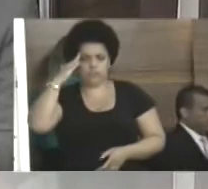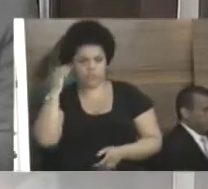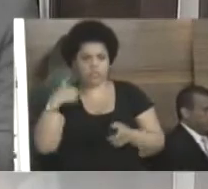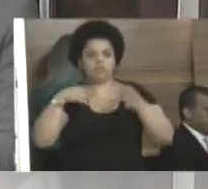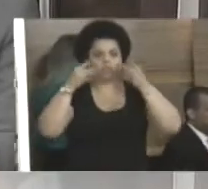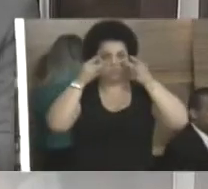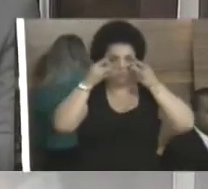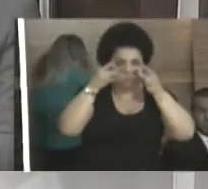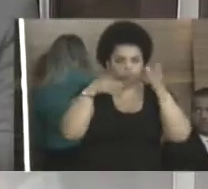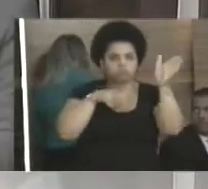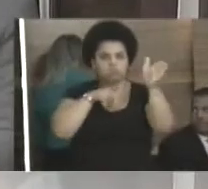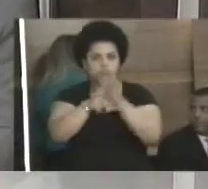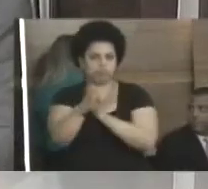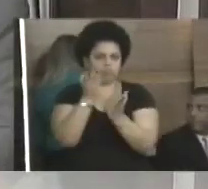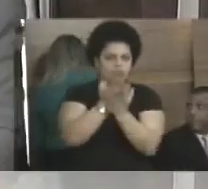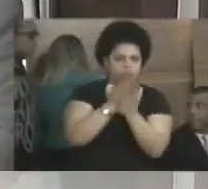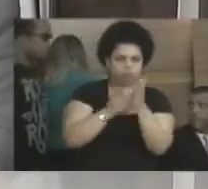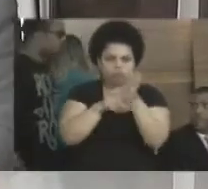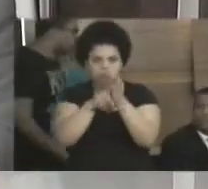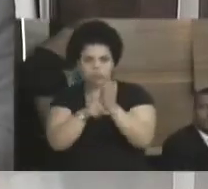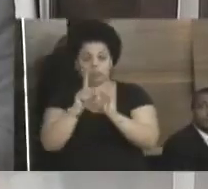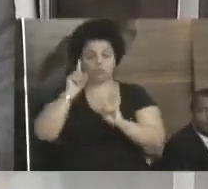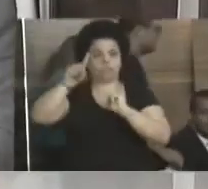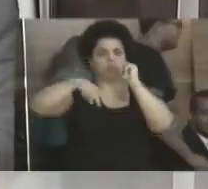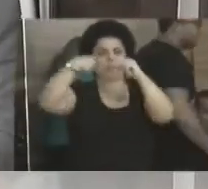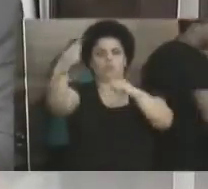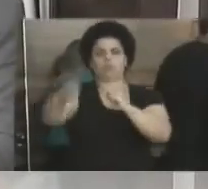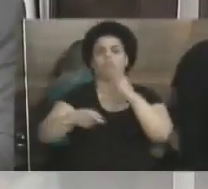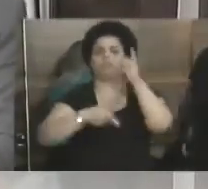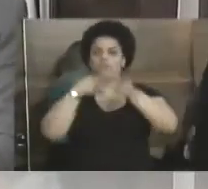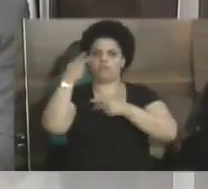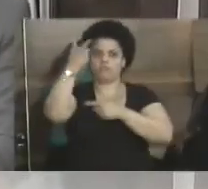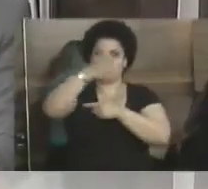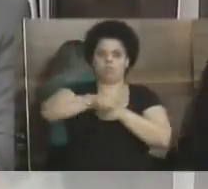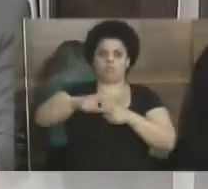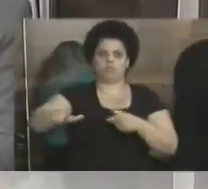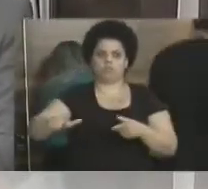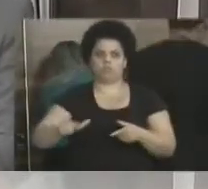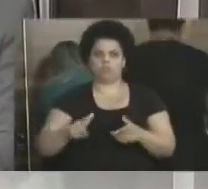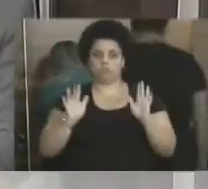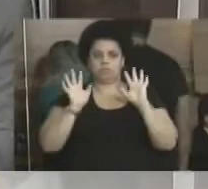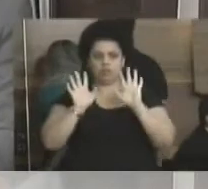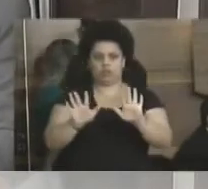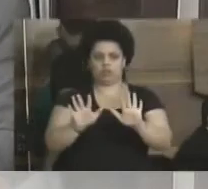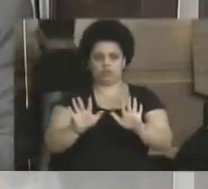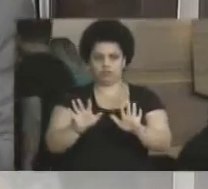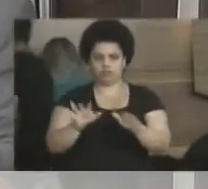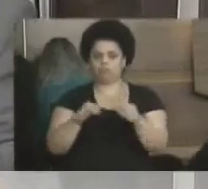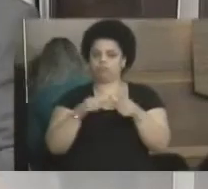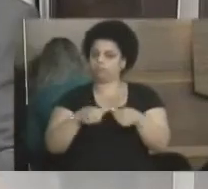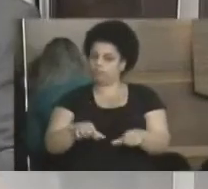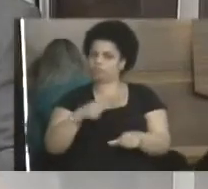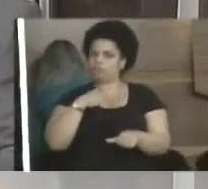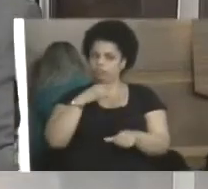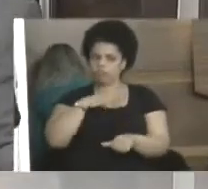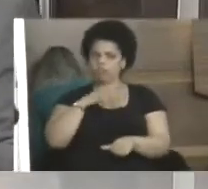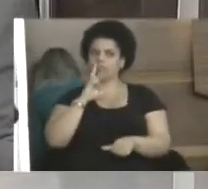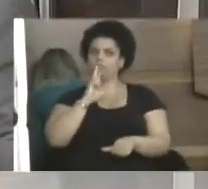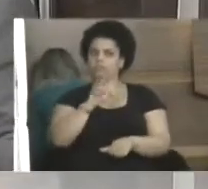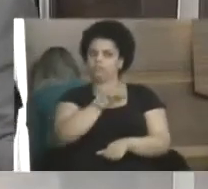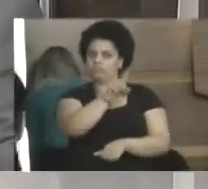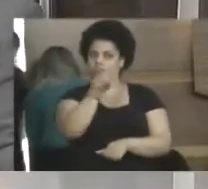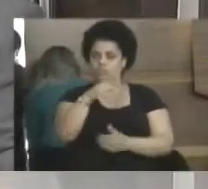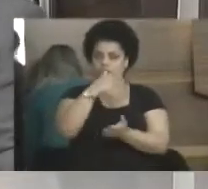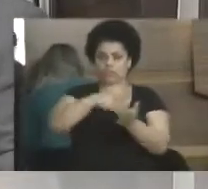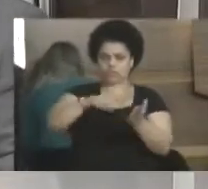que eu vi, que eu perguntei, que eu estudei. Então, as outras coisas eu vou deixar de falar numa outra parte. Agora, fica aqui o meu recado para os